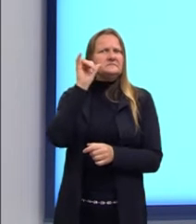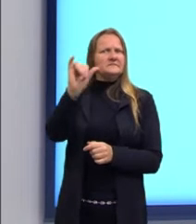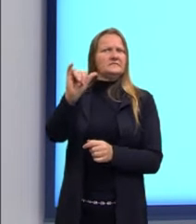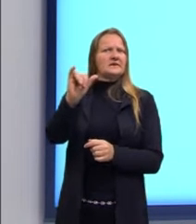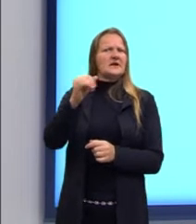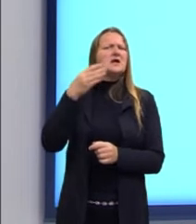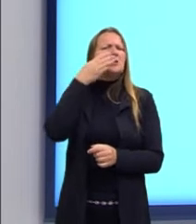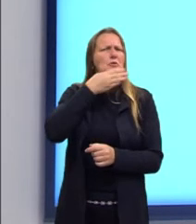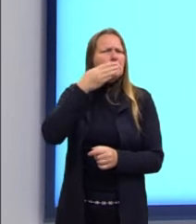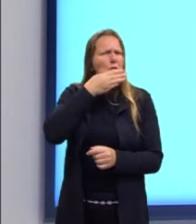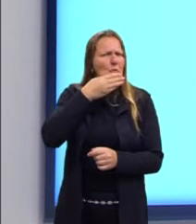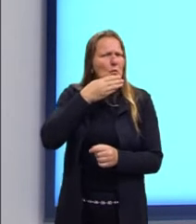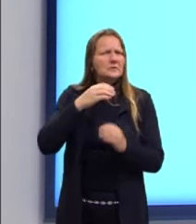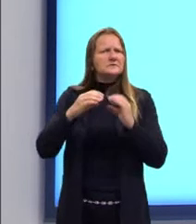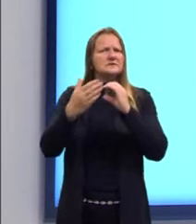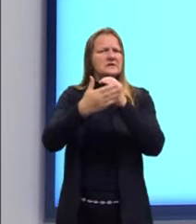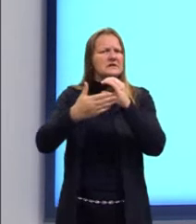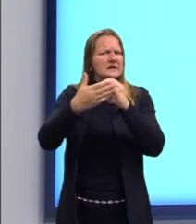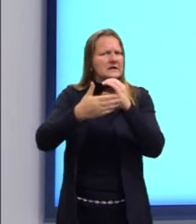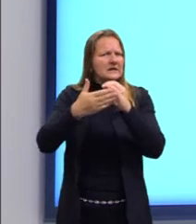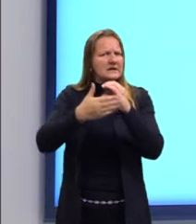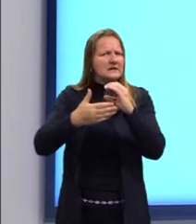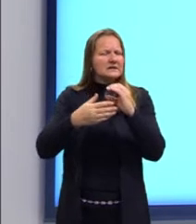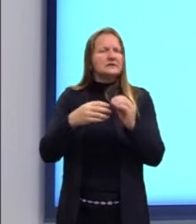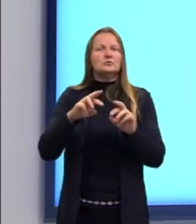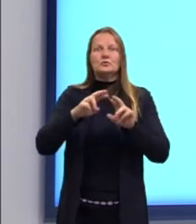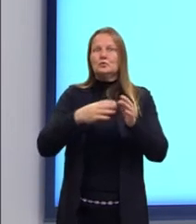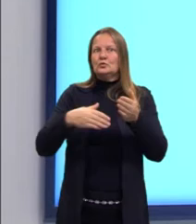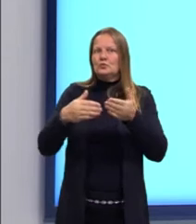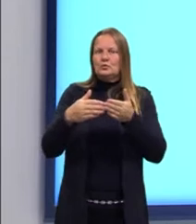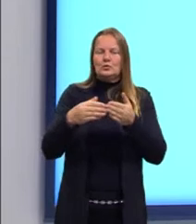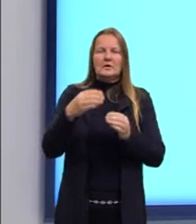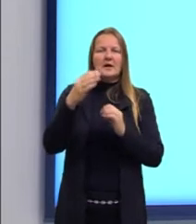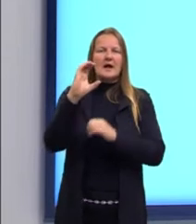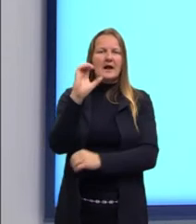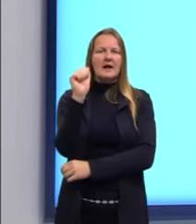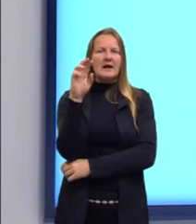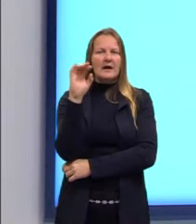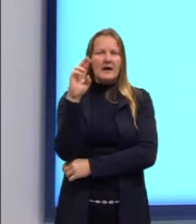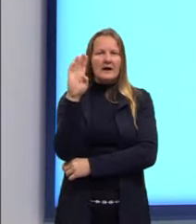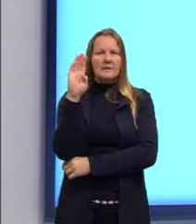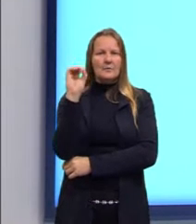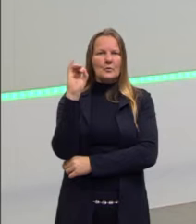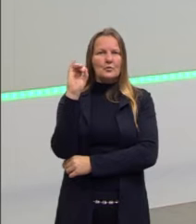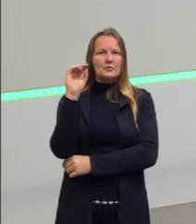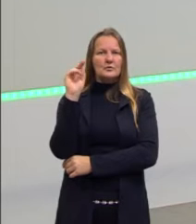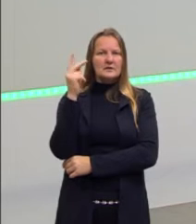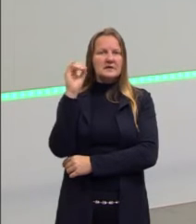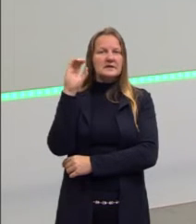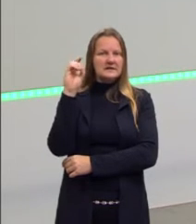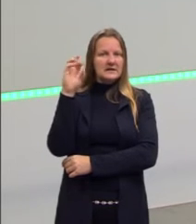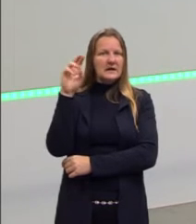Bom, gente, tudo que é excesso faz mal, principalmente doce, né,